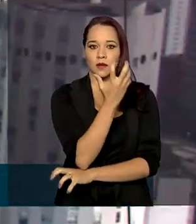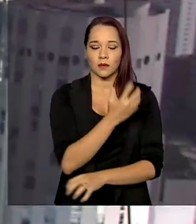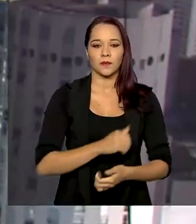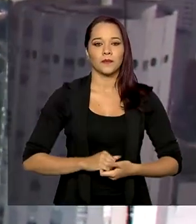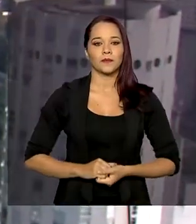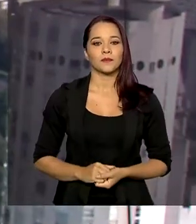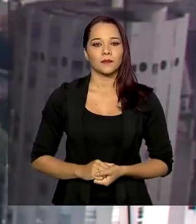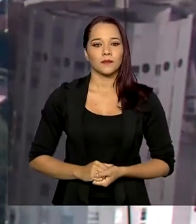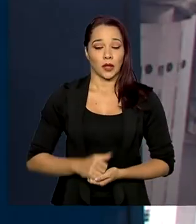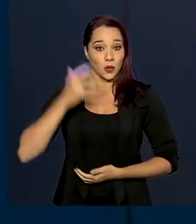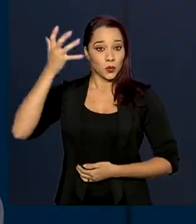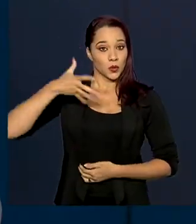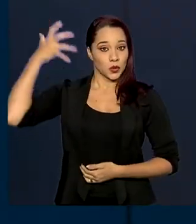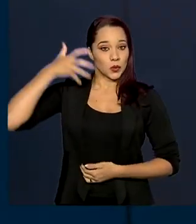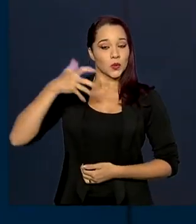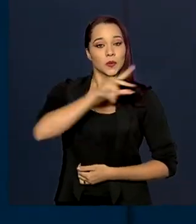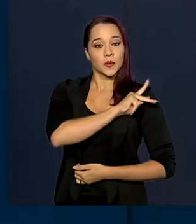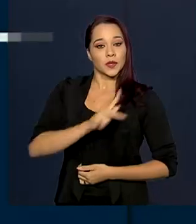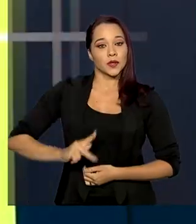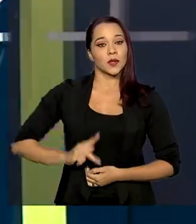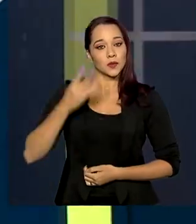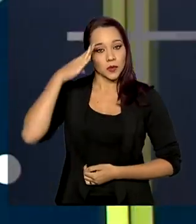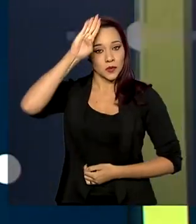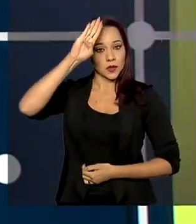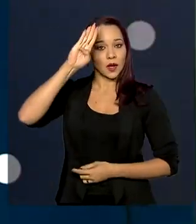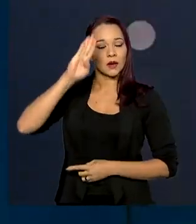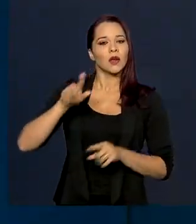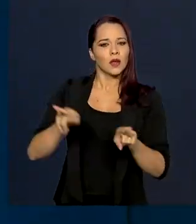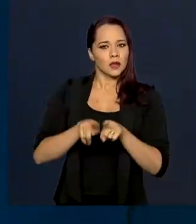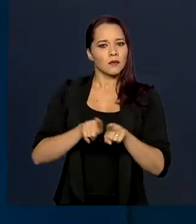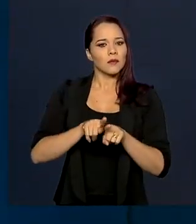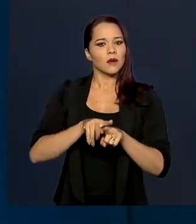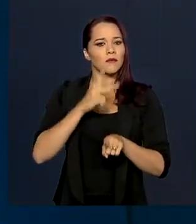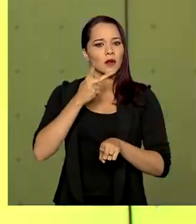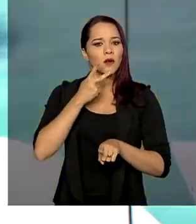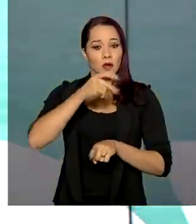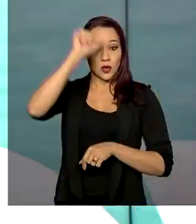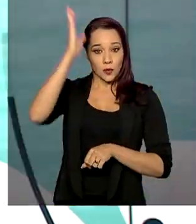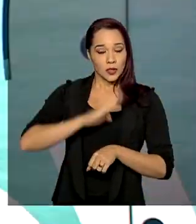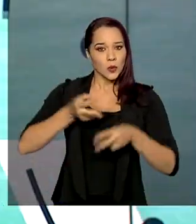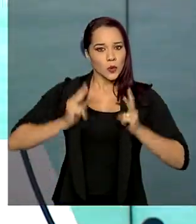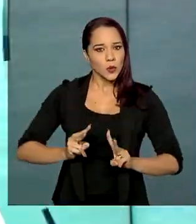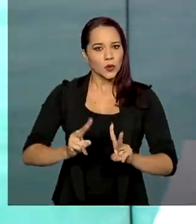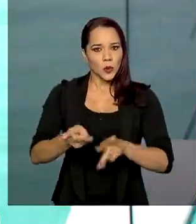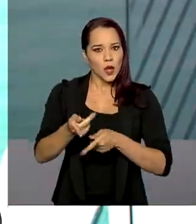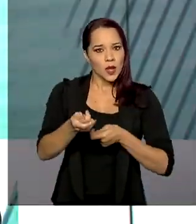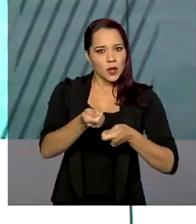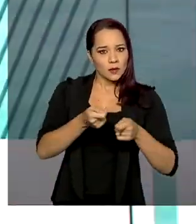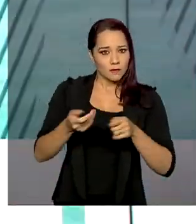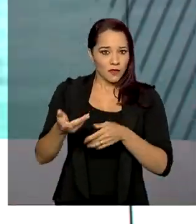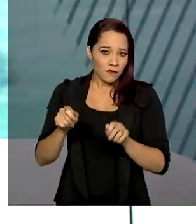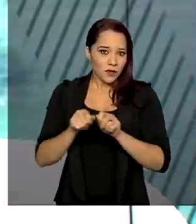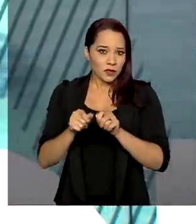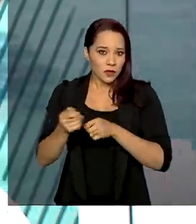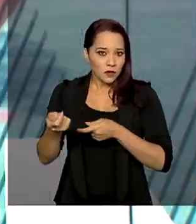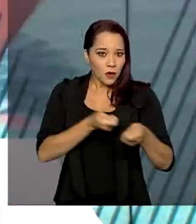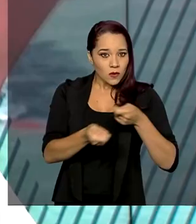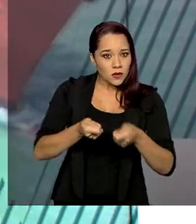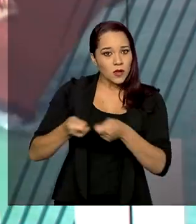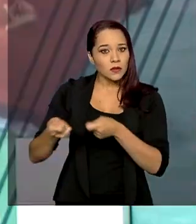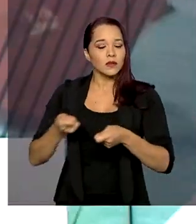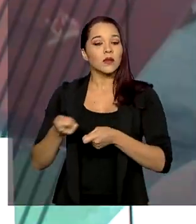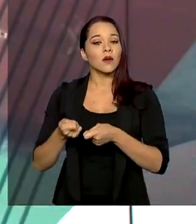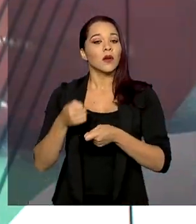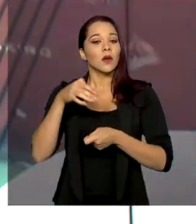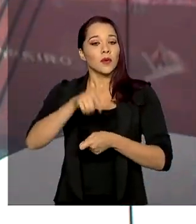No discurso, o presidente Jair Bolsonaro também afirmou que o Brasil continuará fazendo sua parte nas negociações